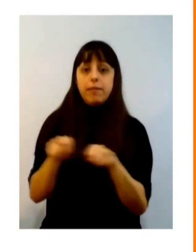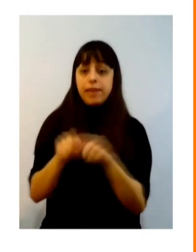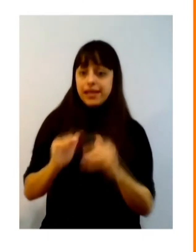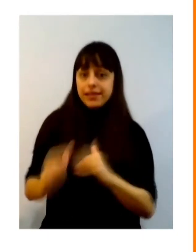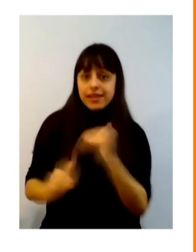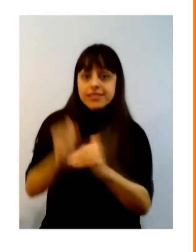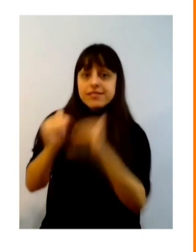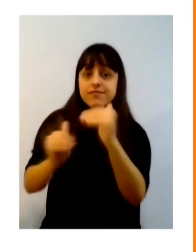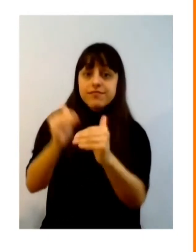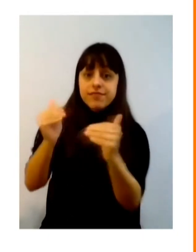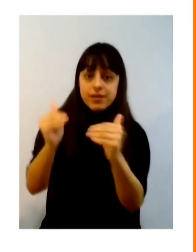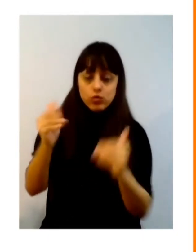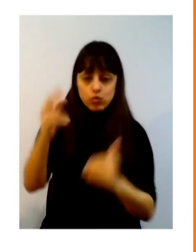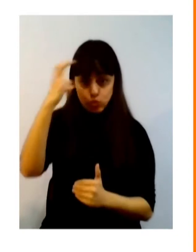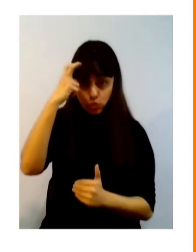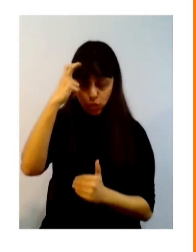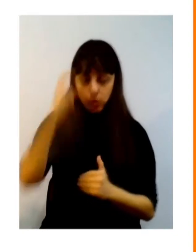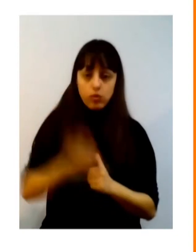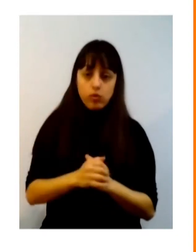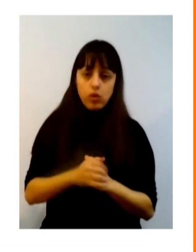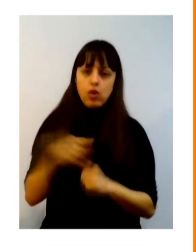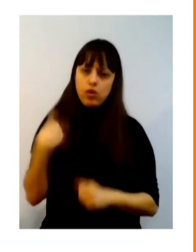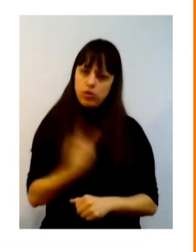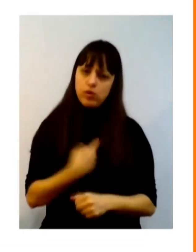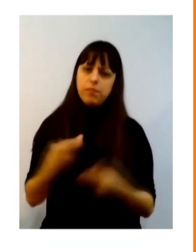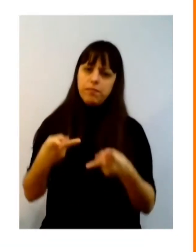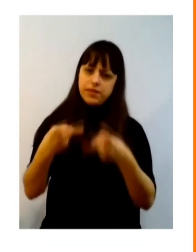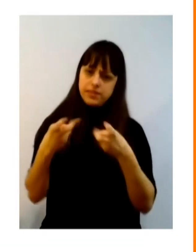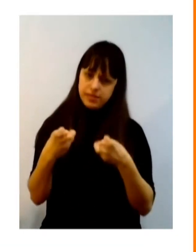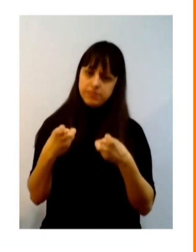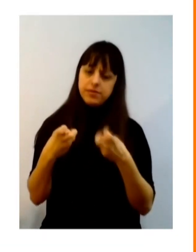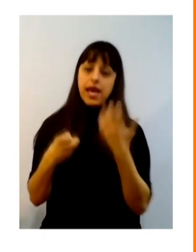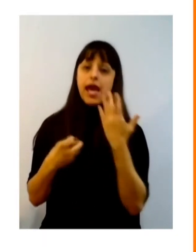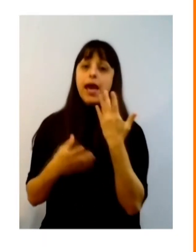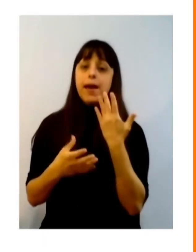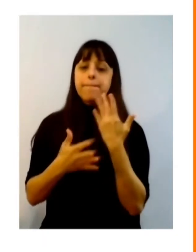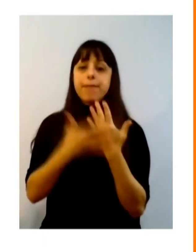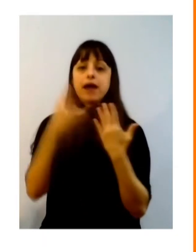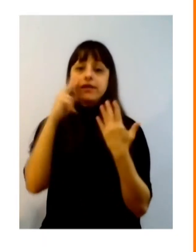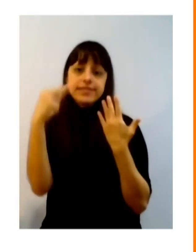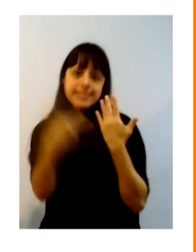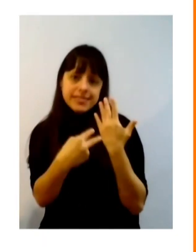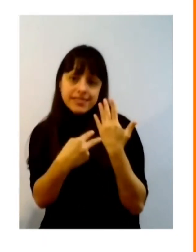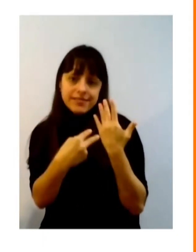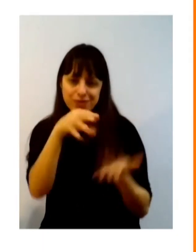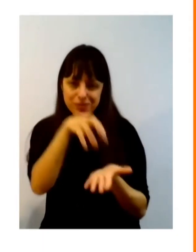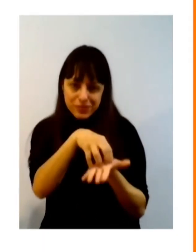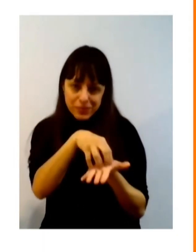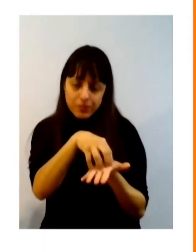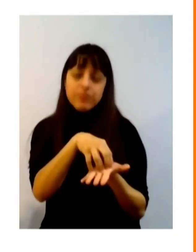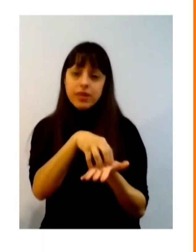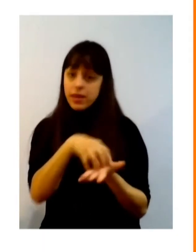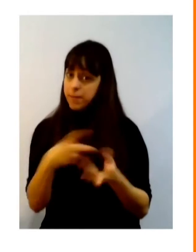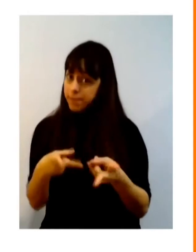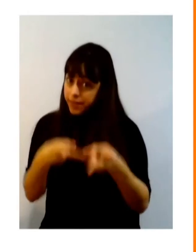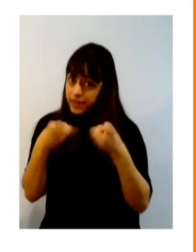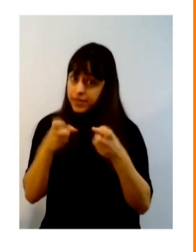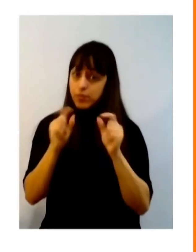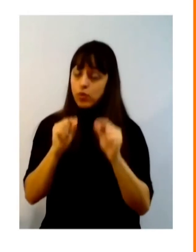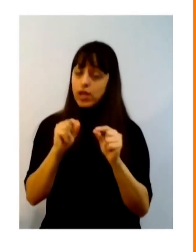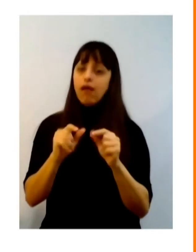e do ponto de vista que nós vimos a liderança em manos visíveis para falar de